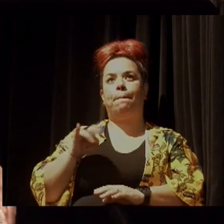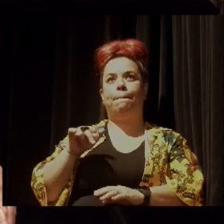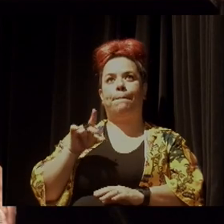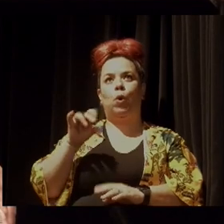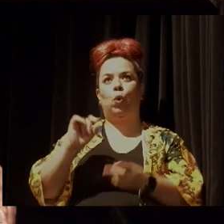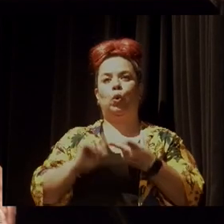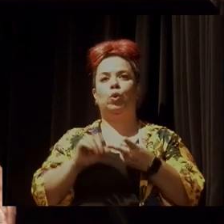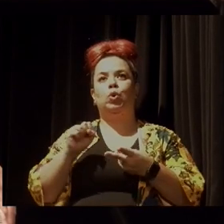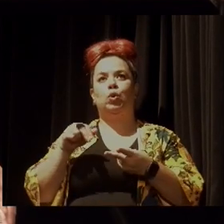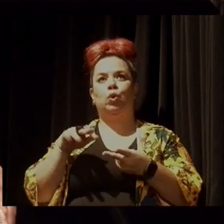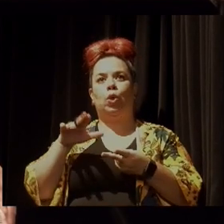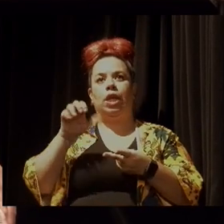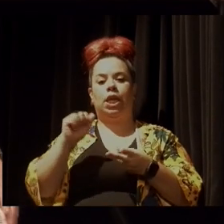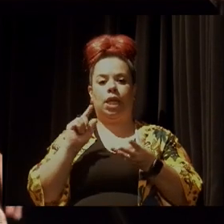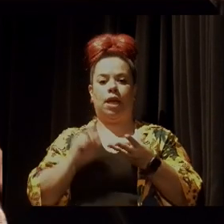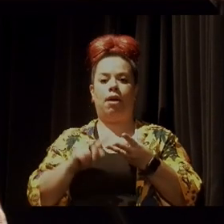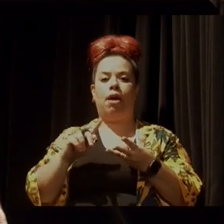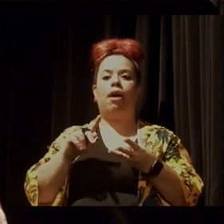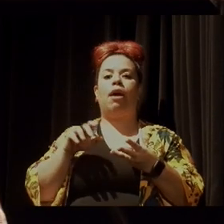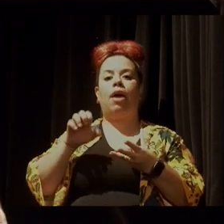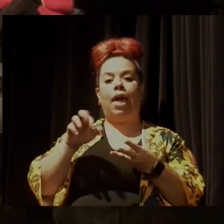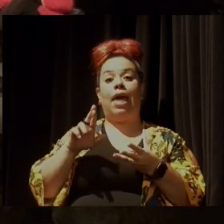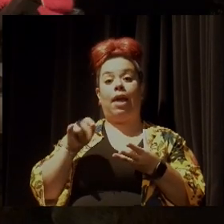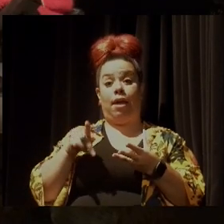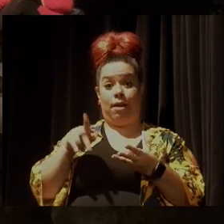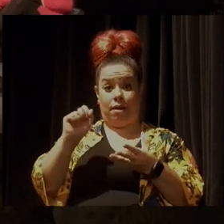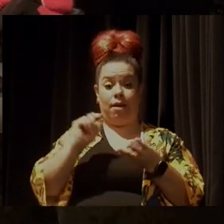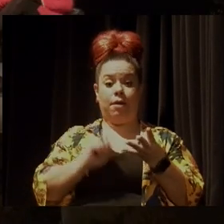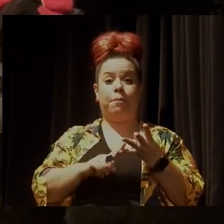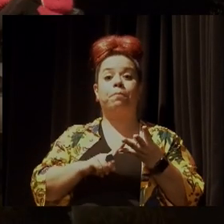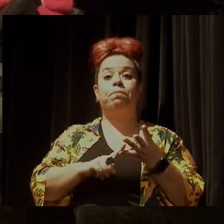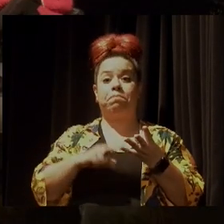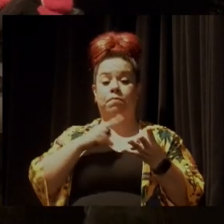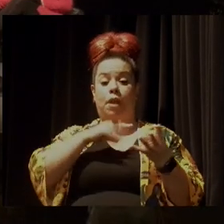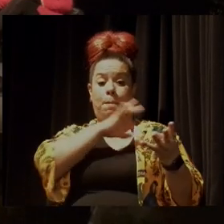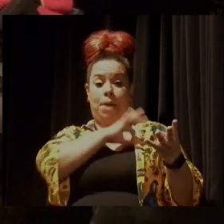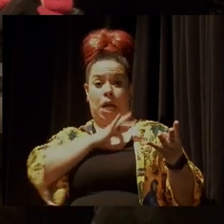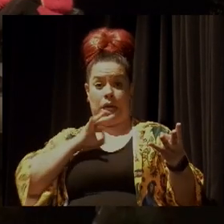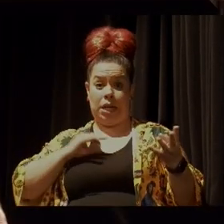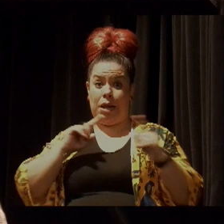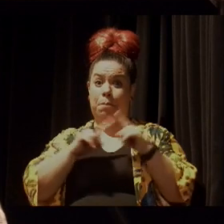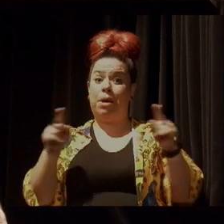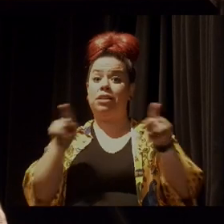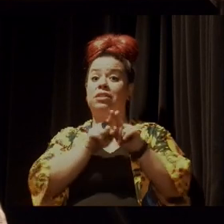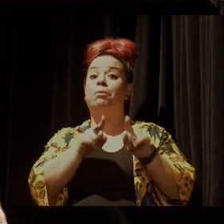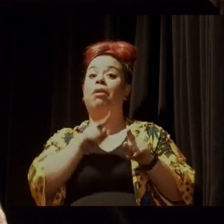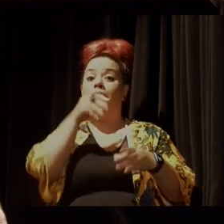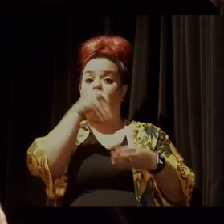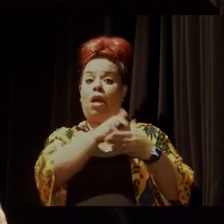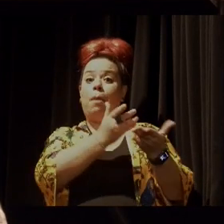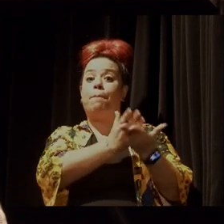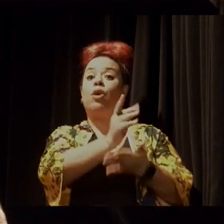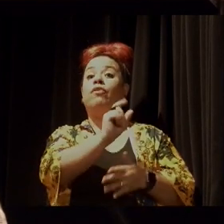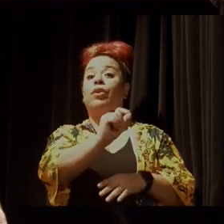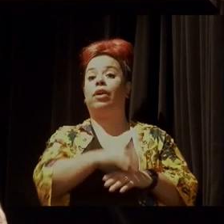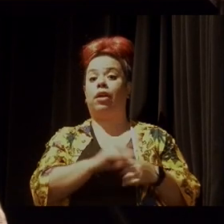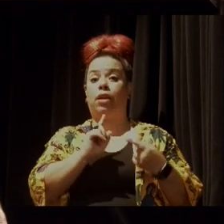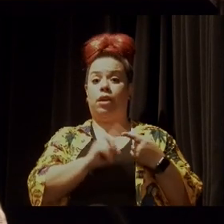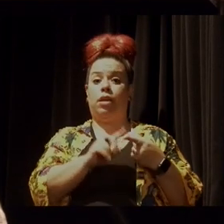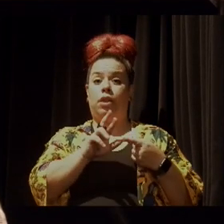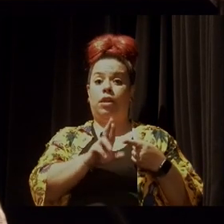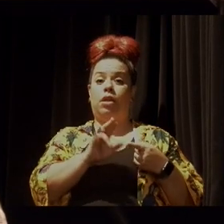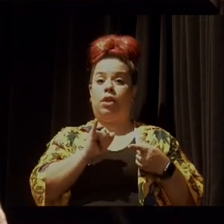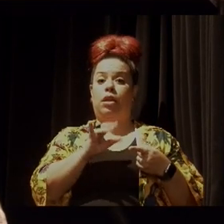Érica Hilton, Marina Silva, mas, na contramão, também elege Ricardo